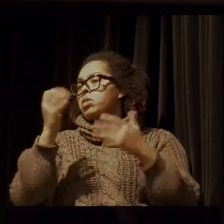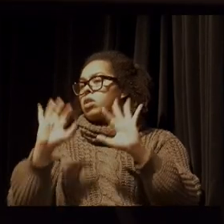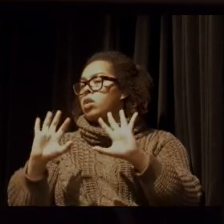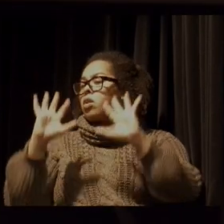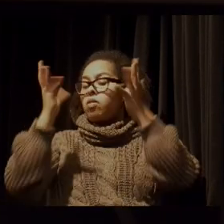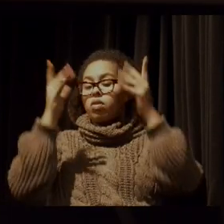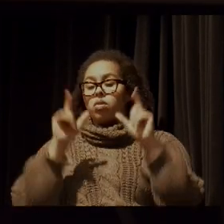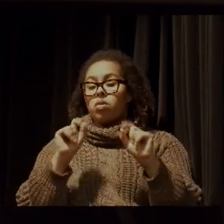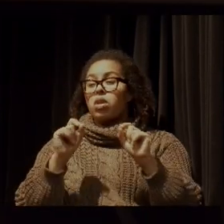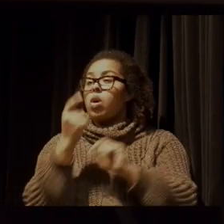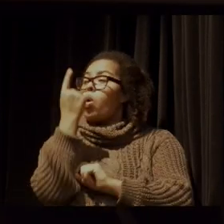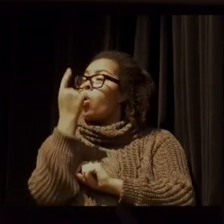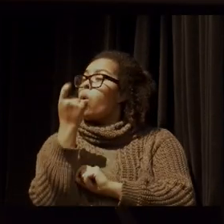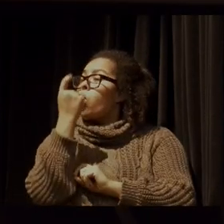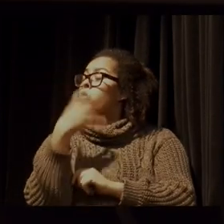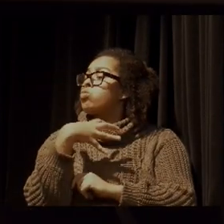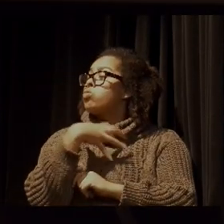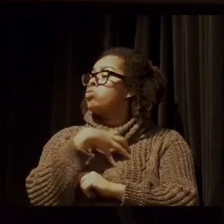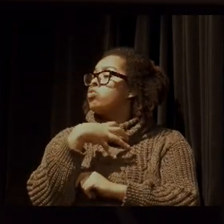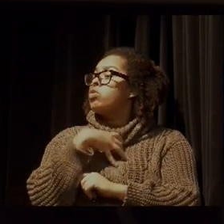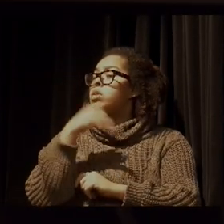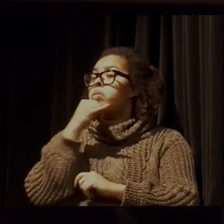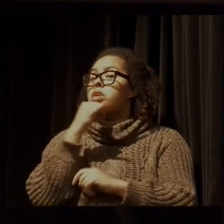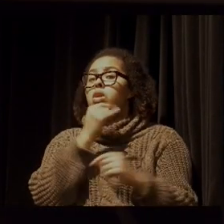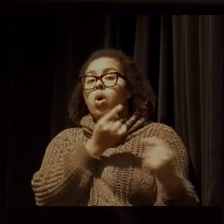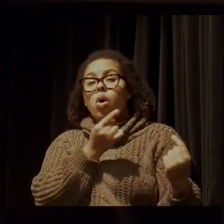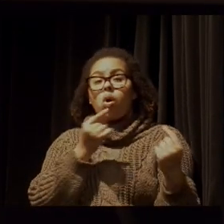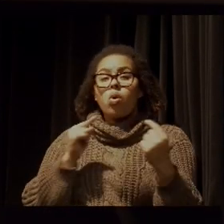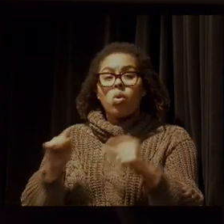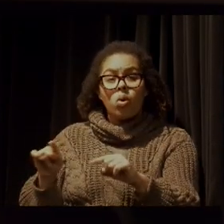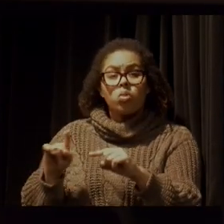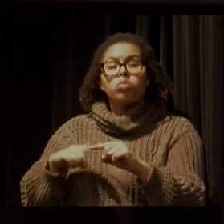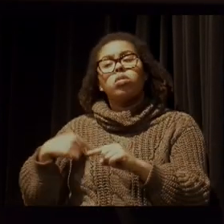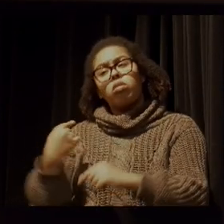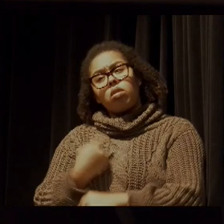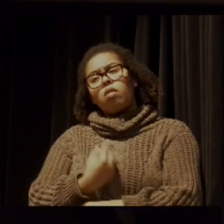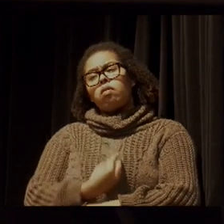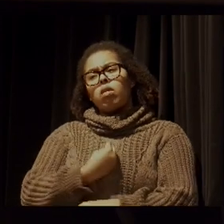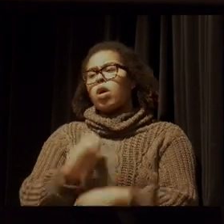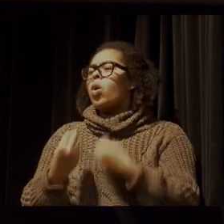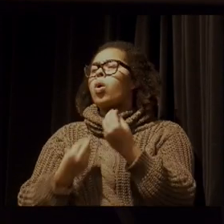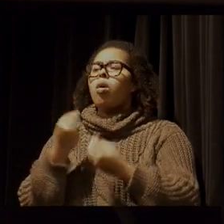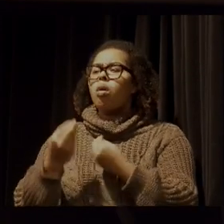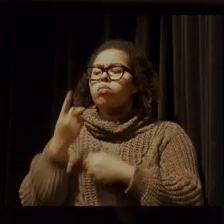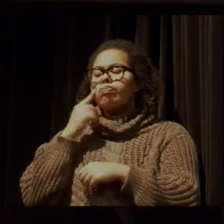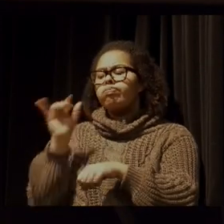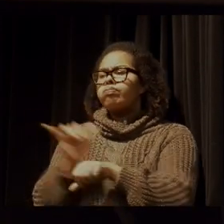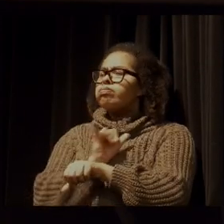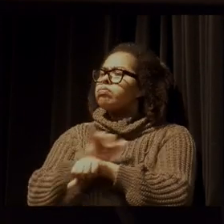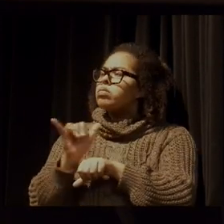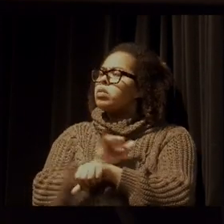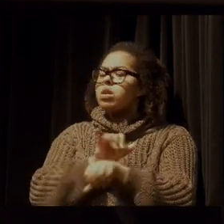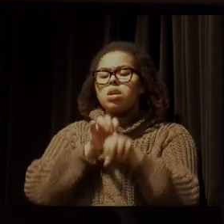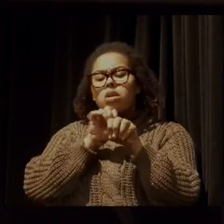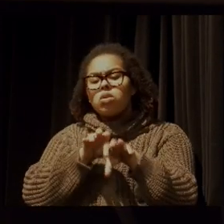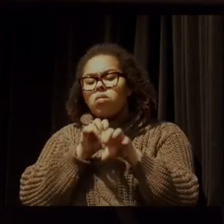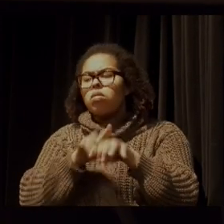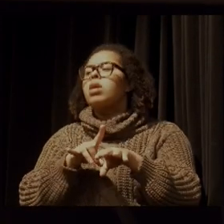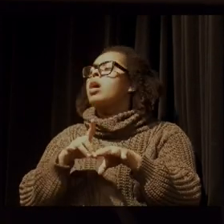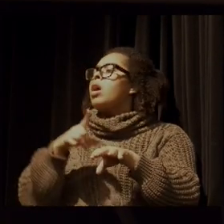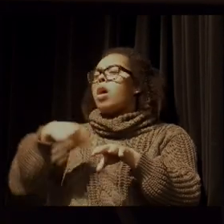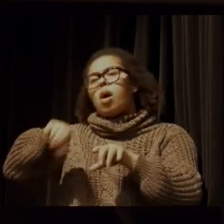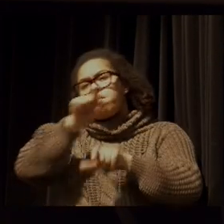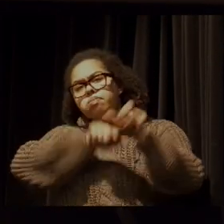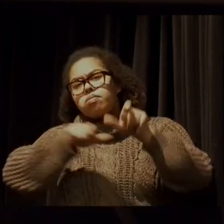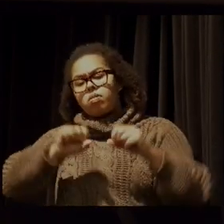a única maneira de enfrentar a situação que nós estamos vivendo é a educação e uma população mais engajada.